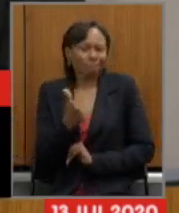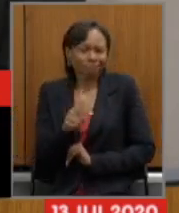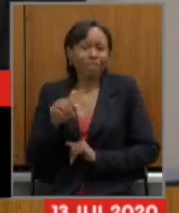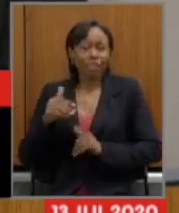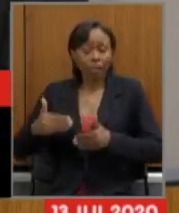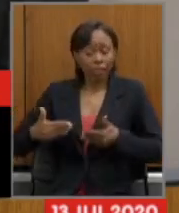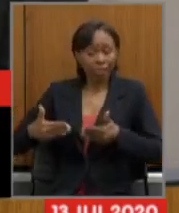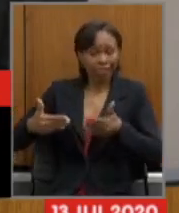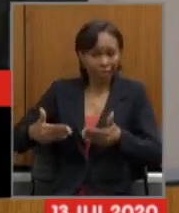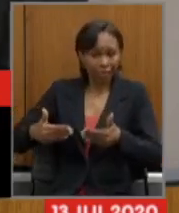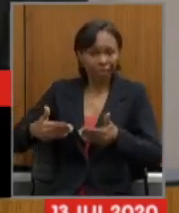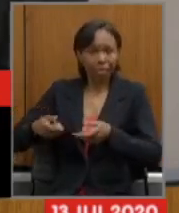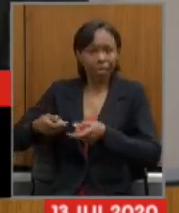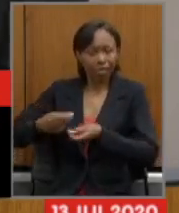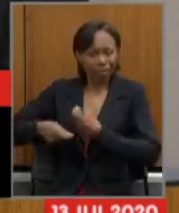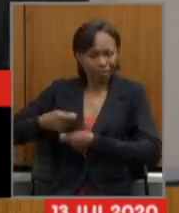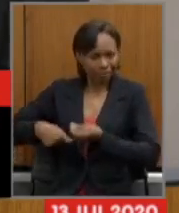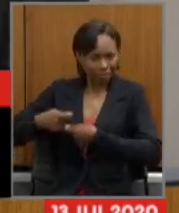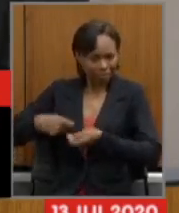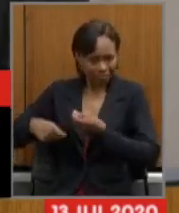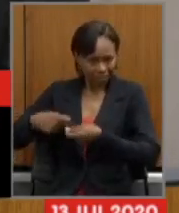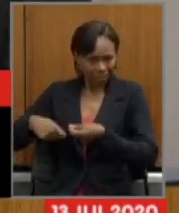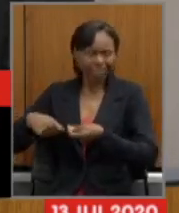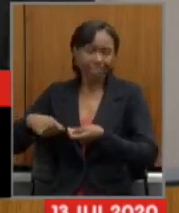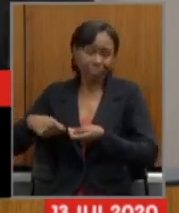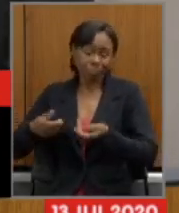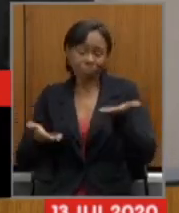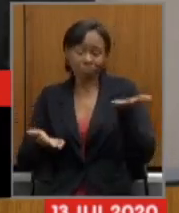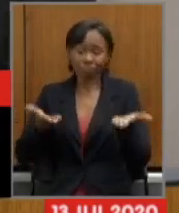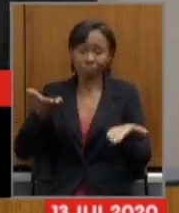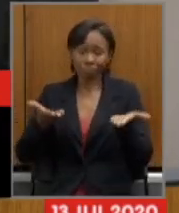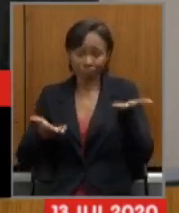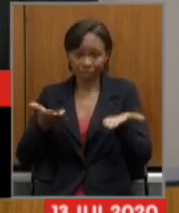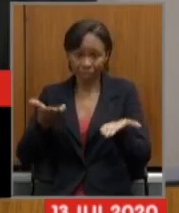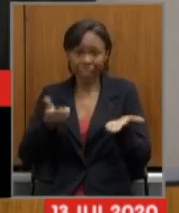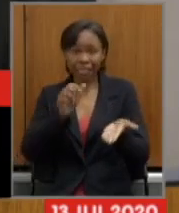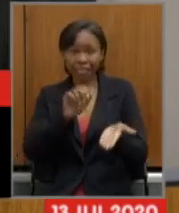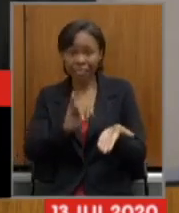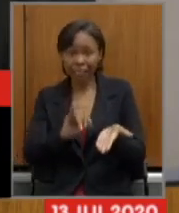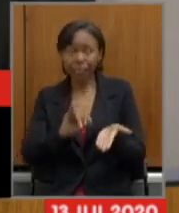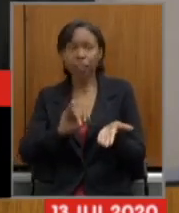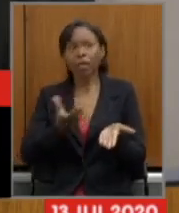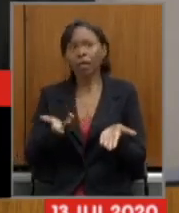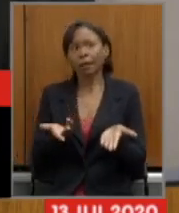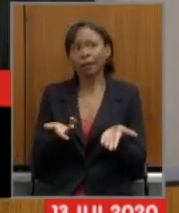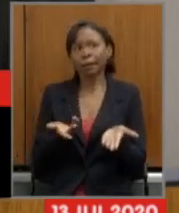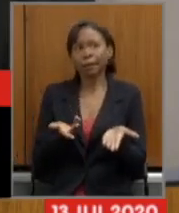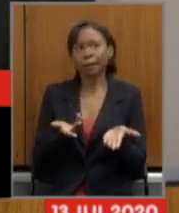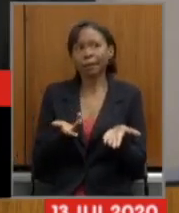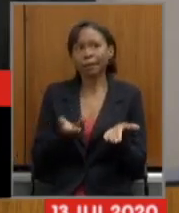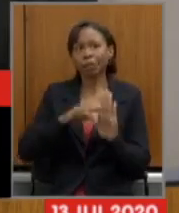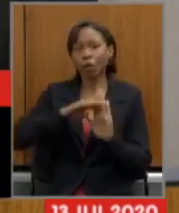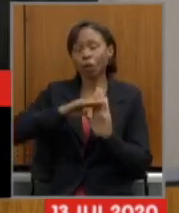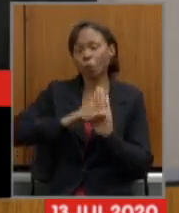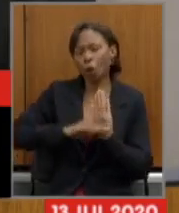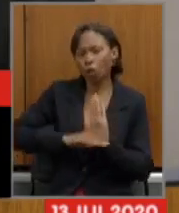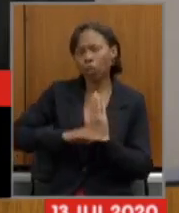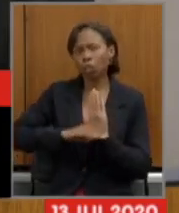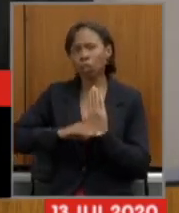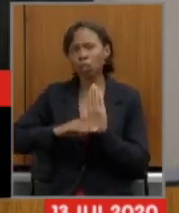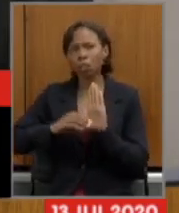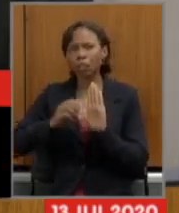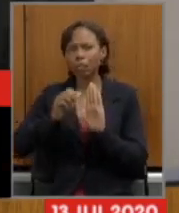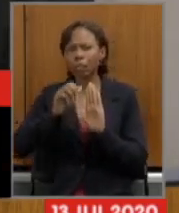e aquela isenção que não traz mais impostos mais